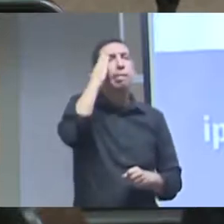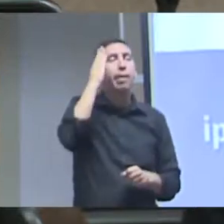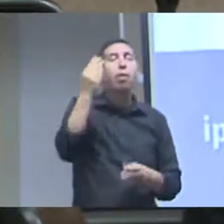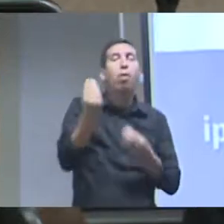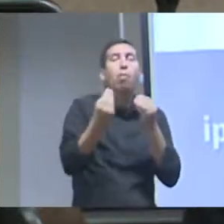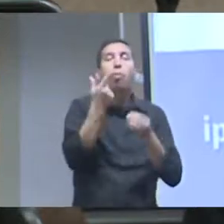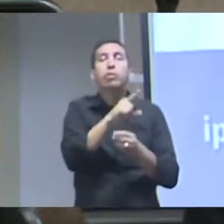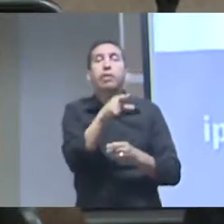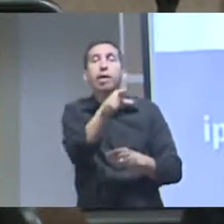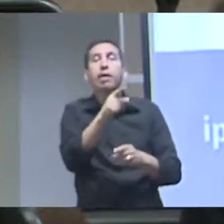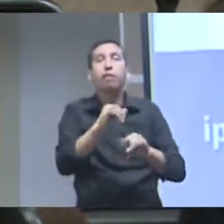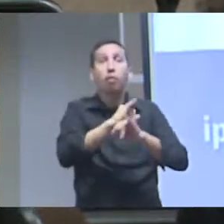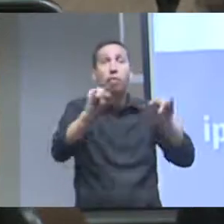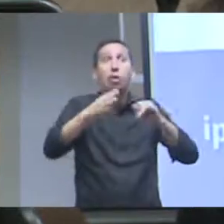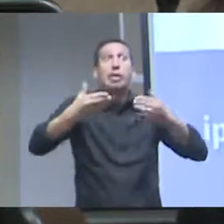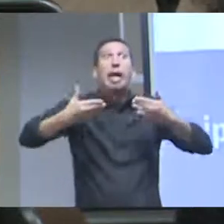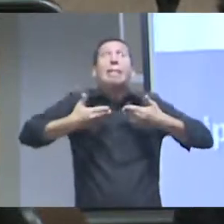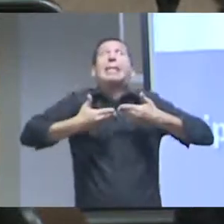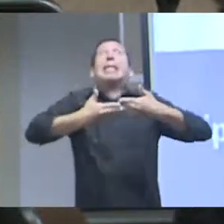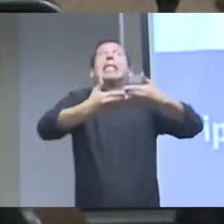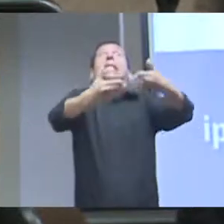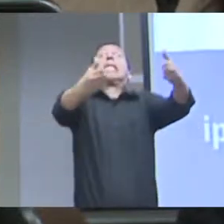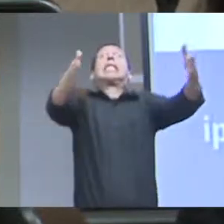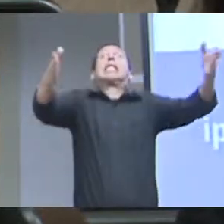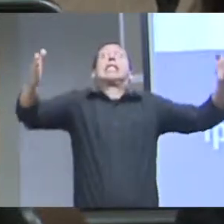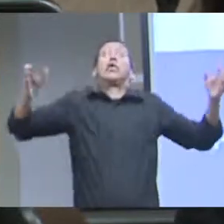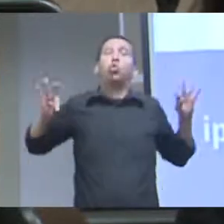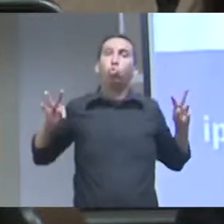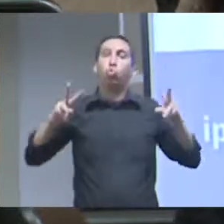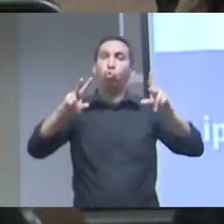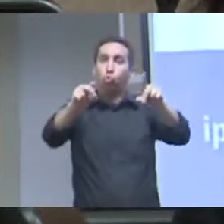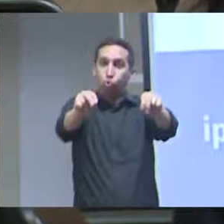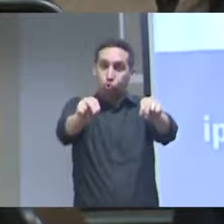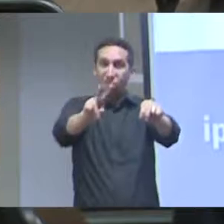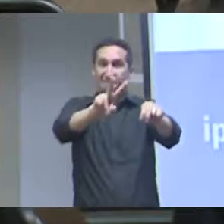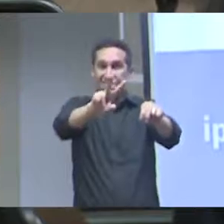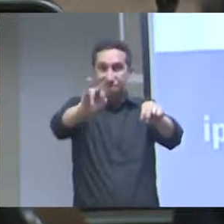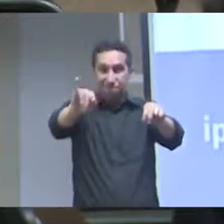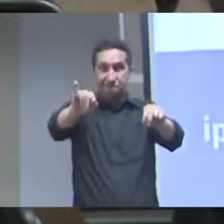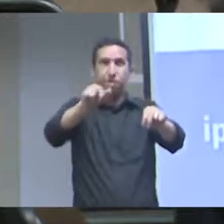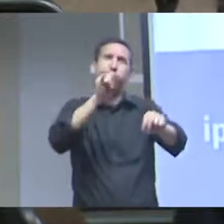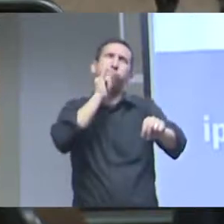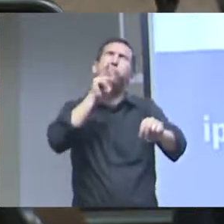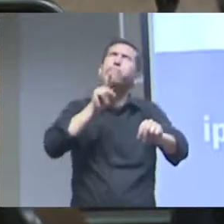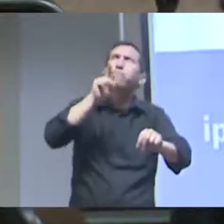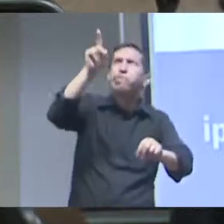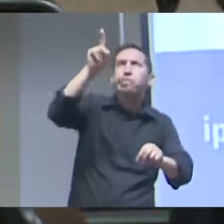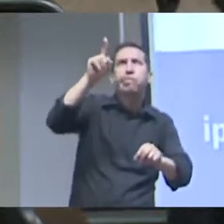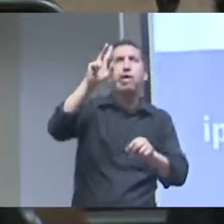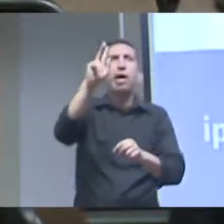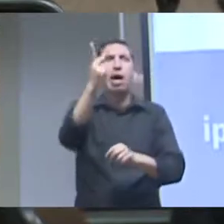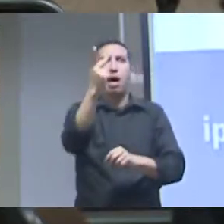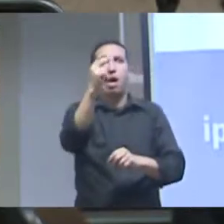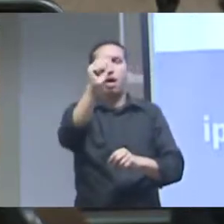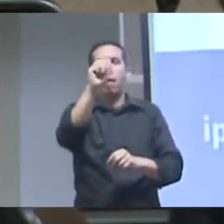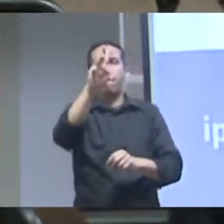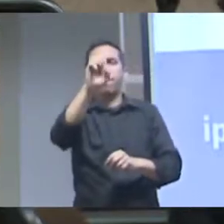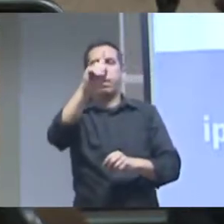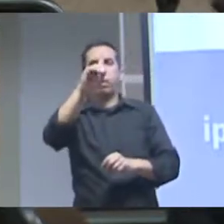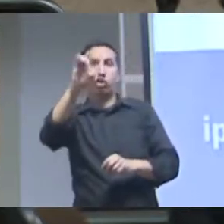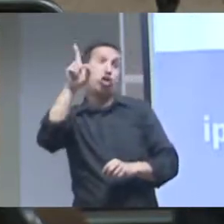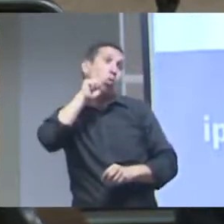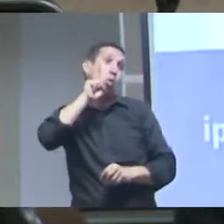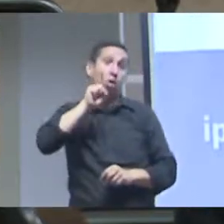da gente querendo as nossas informações se a gente abre isso vão colocar lá em Harvard 20 pós